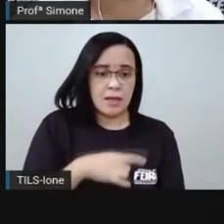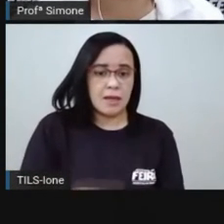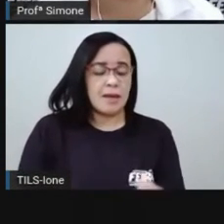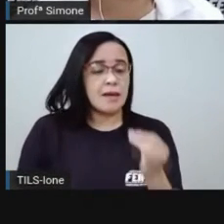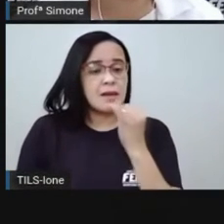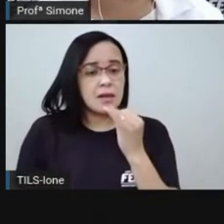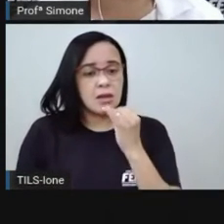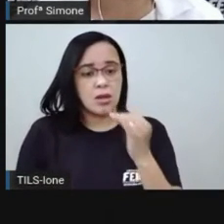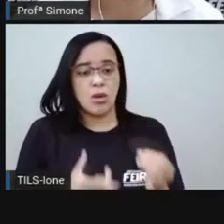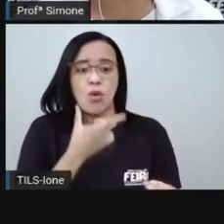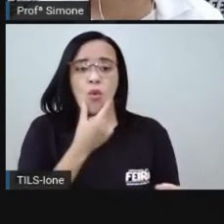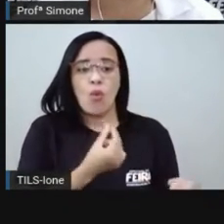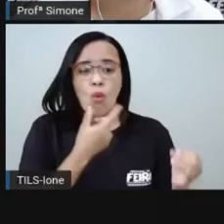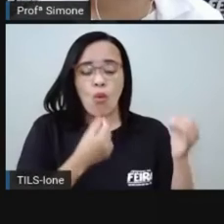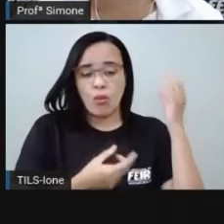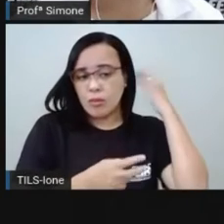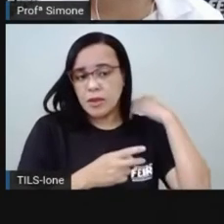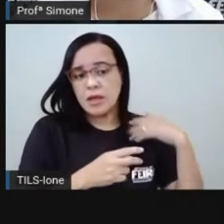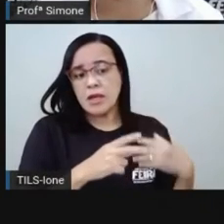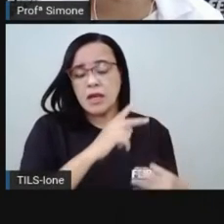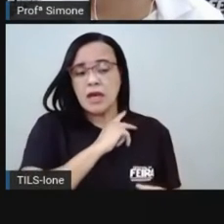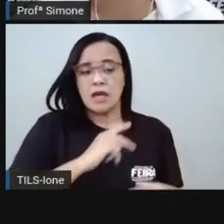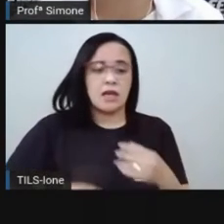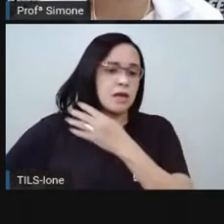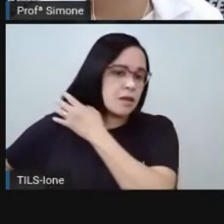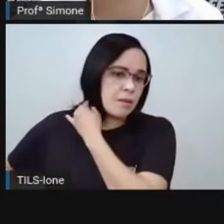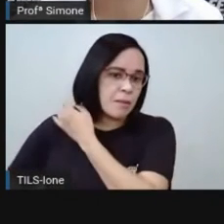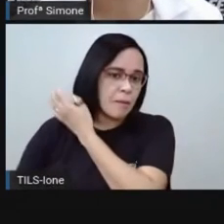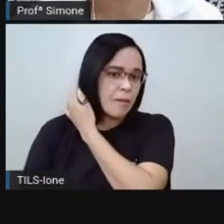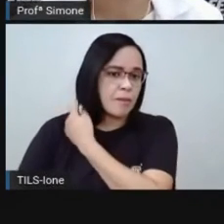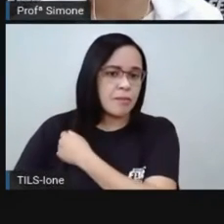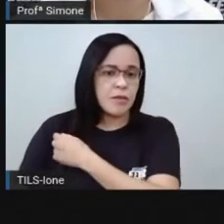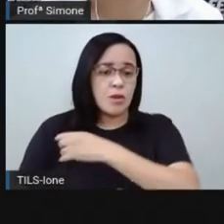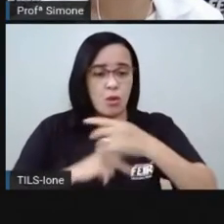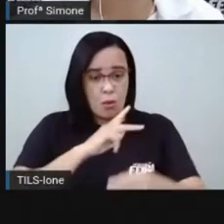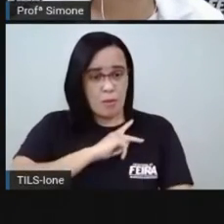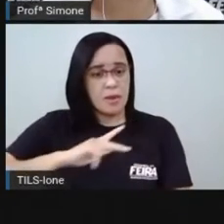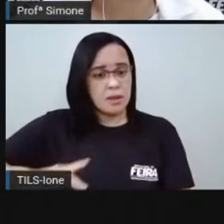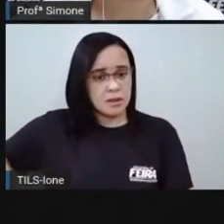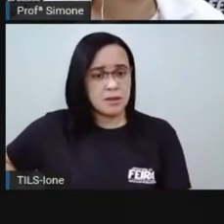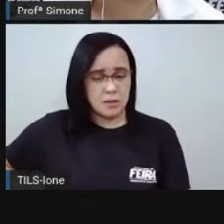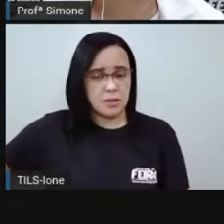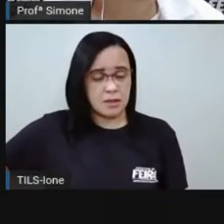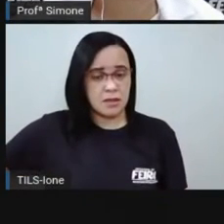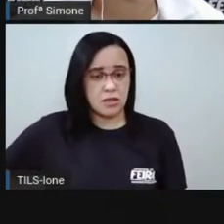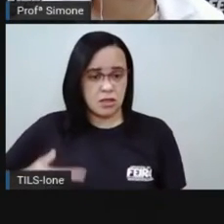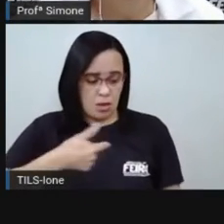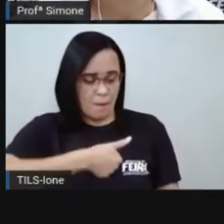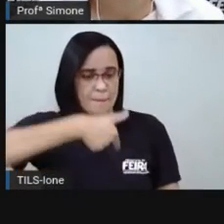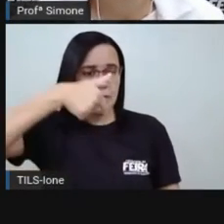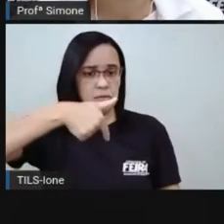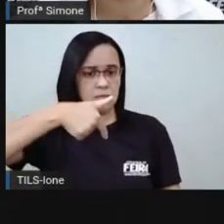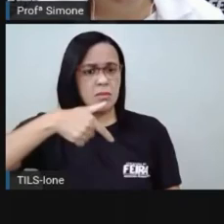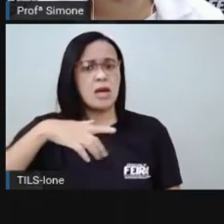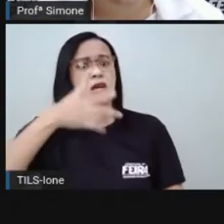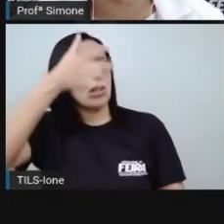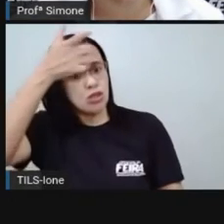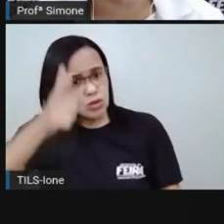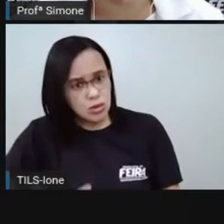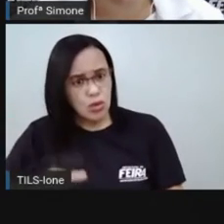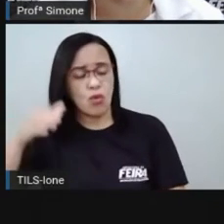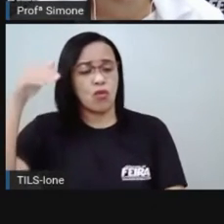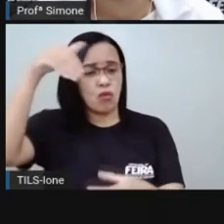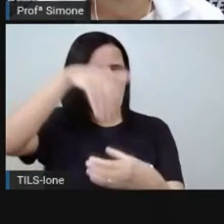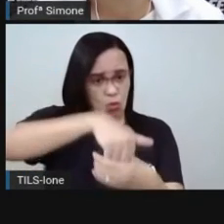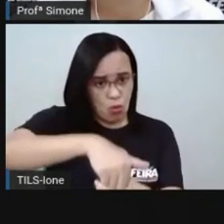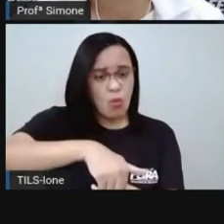presidente do Brasil, viu? Só que não mais com o gol. Ele foi eleito no ano de 1951 e durante esse governo